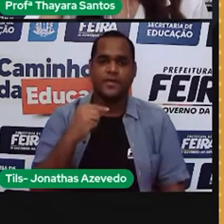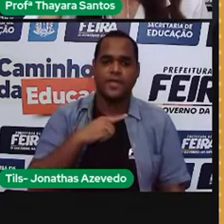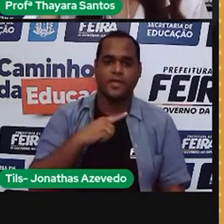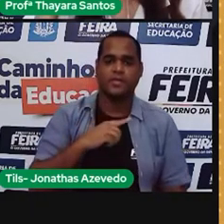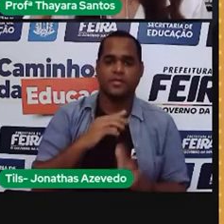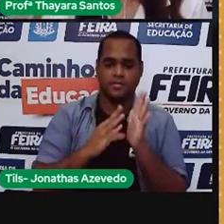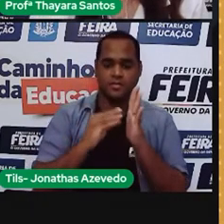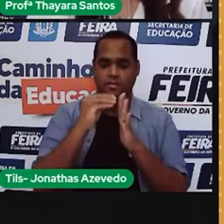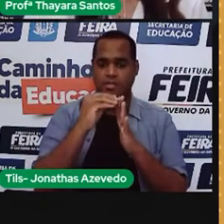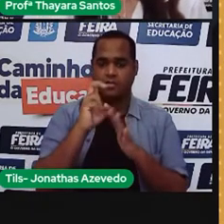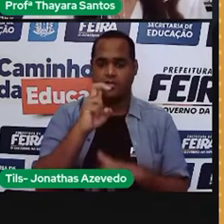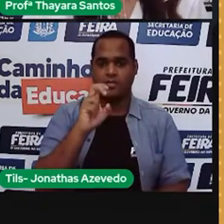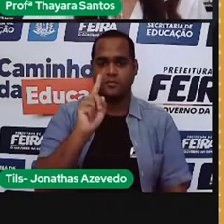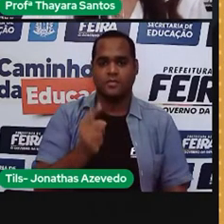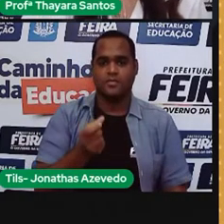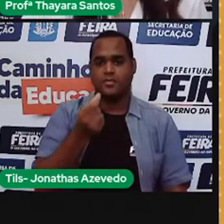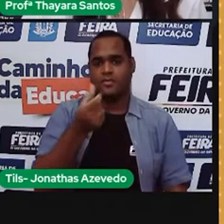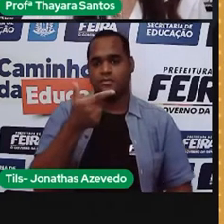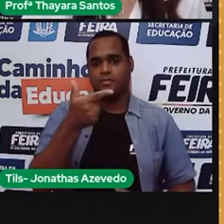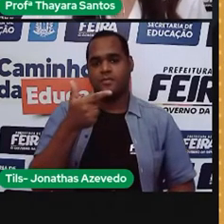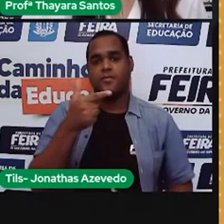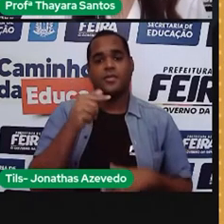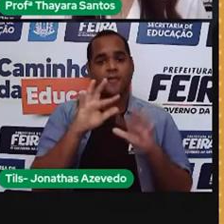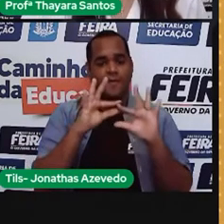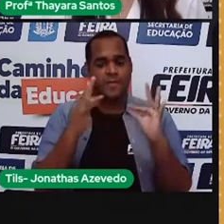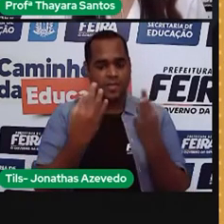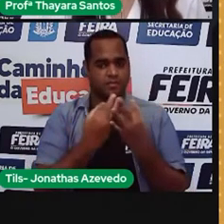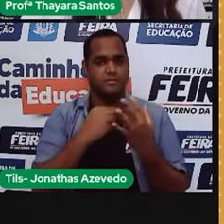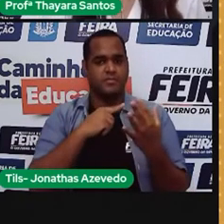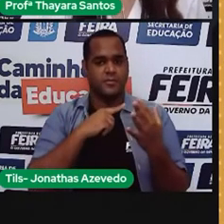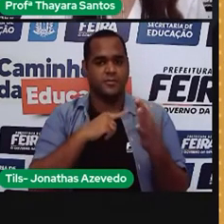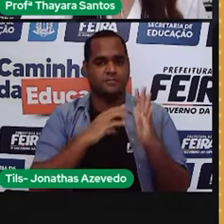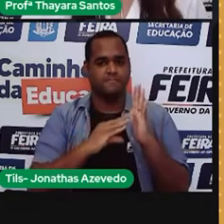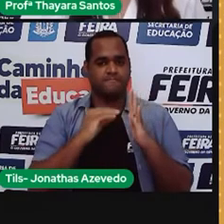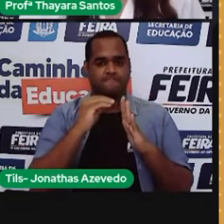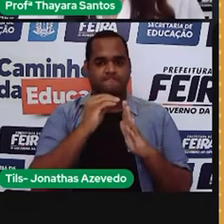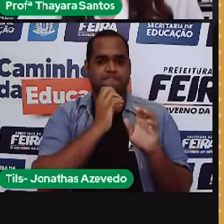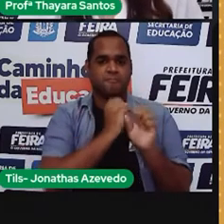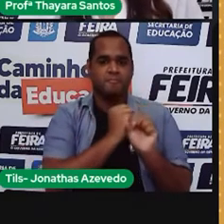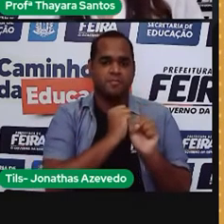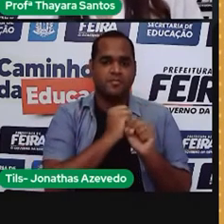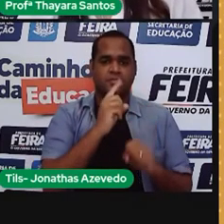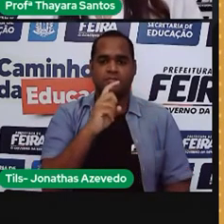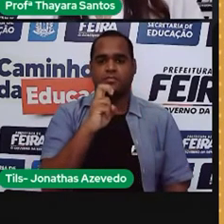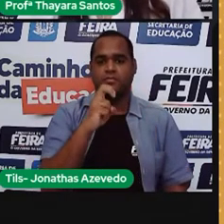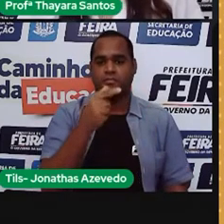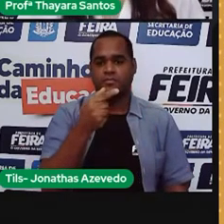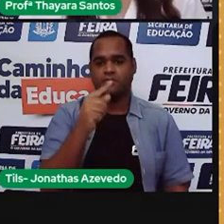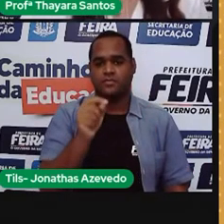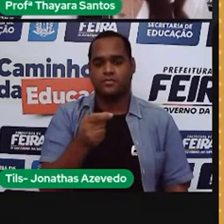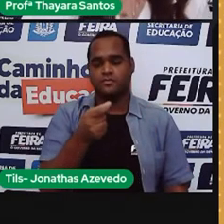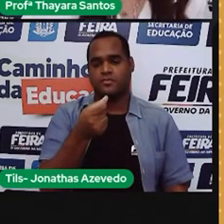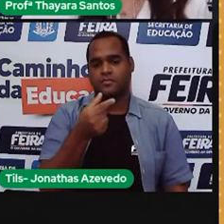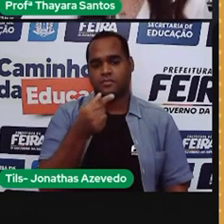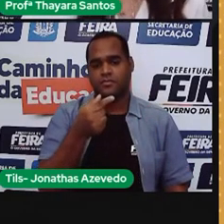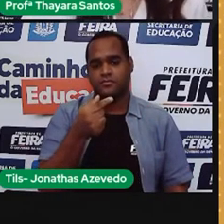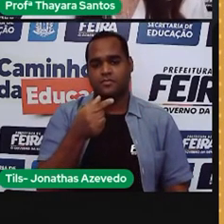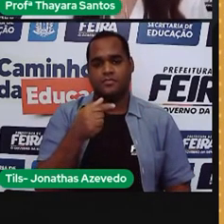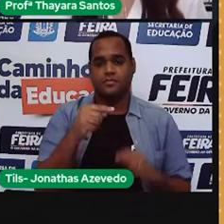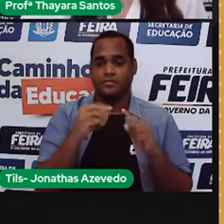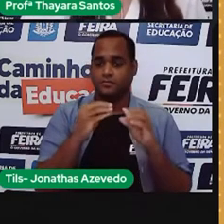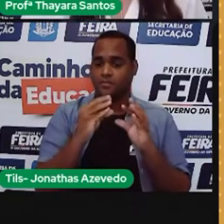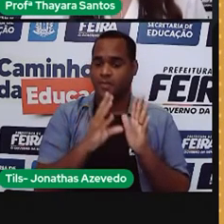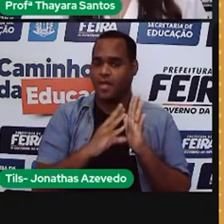acréscimo na conta daquela família. Então, aquilo que ia custar no mês 157,67, passou agora a